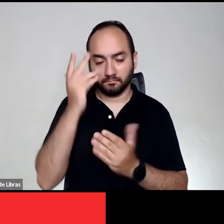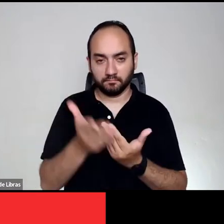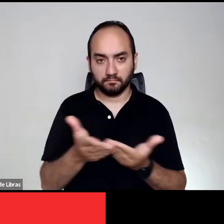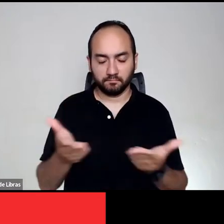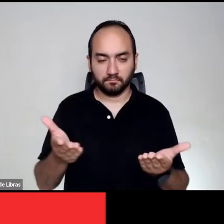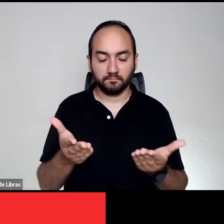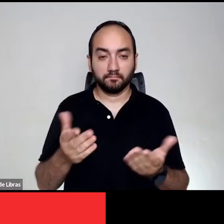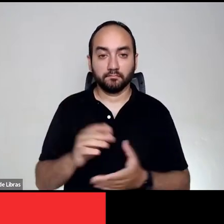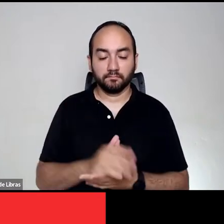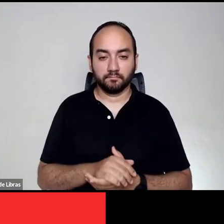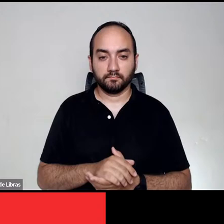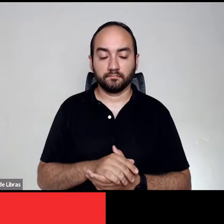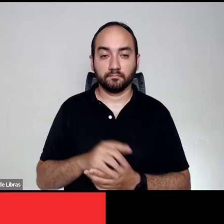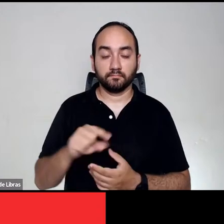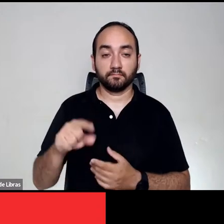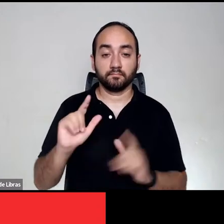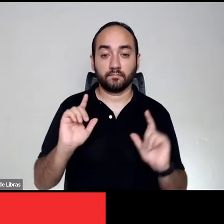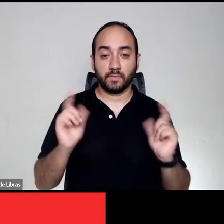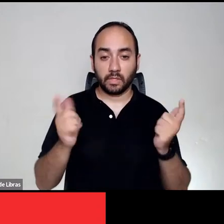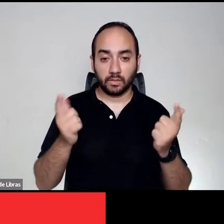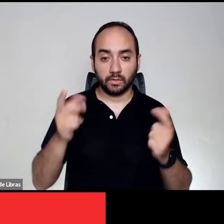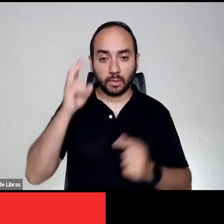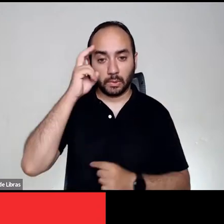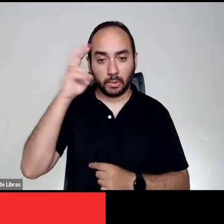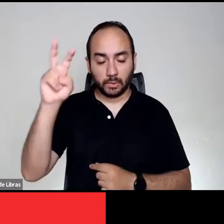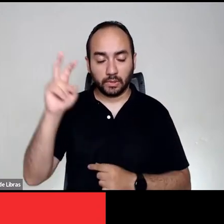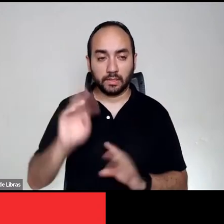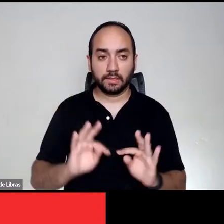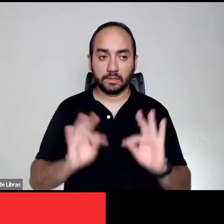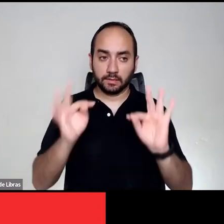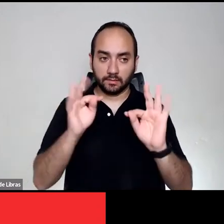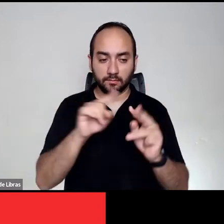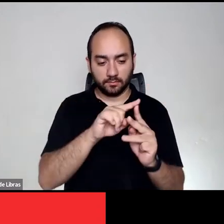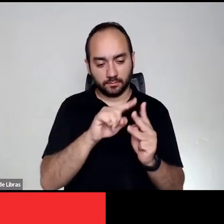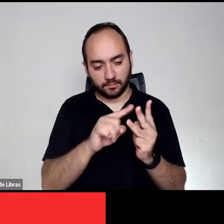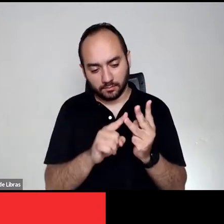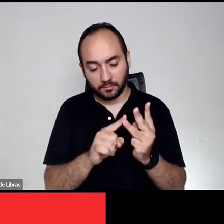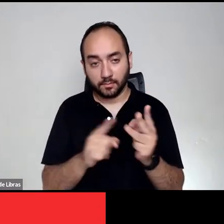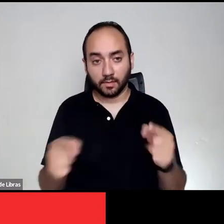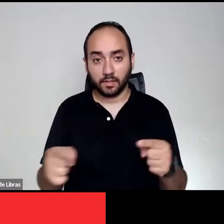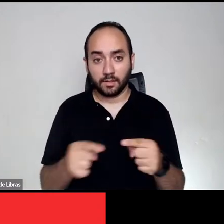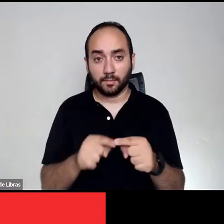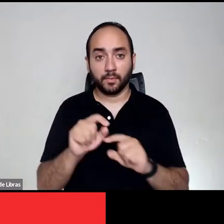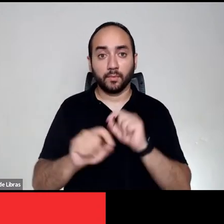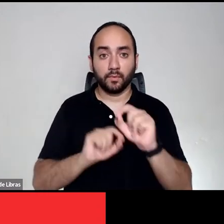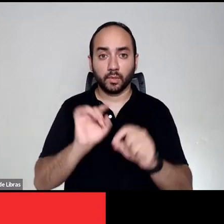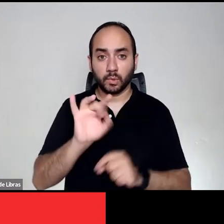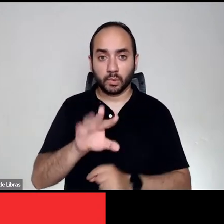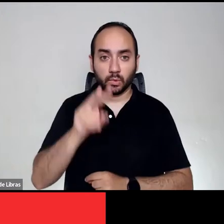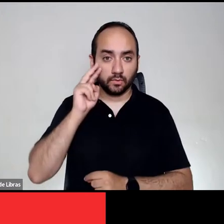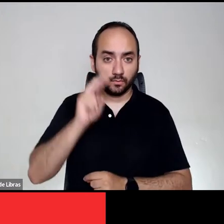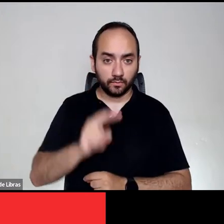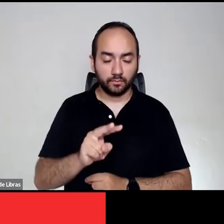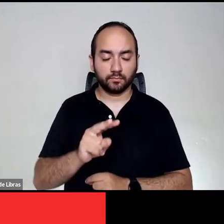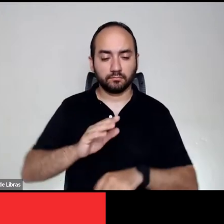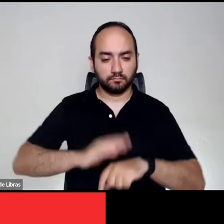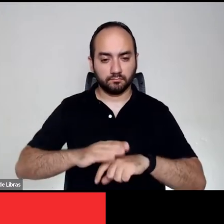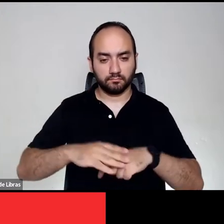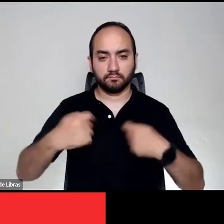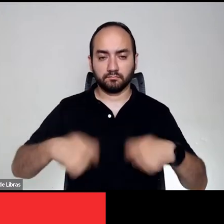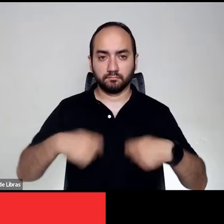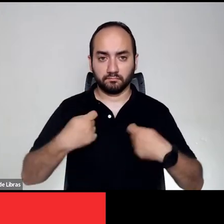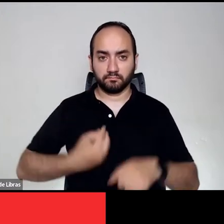convergência entre lazer, cultura e tecnologia evidencia não apenas um olhar atento às necessidades do